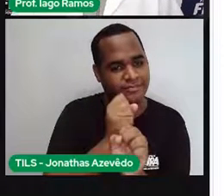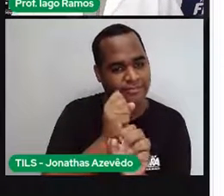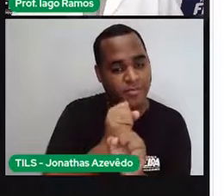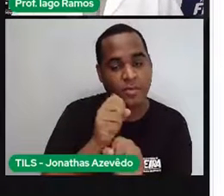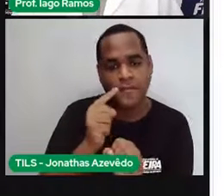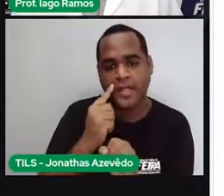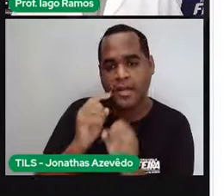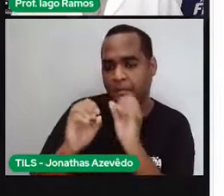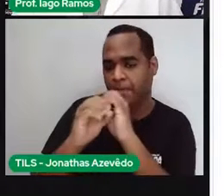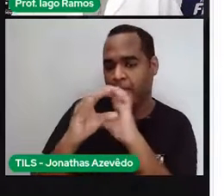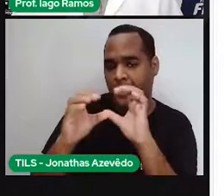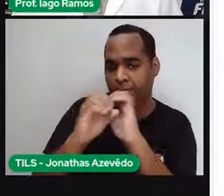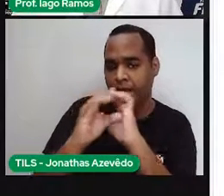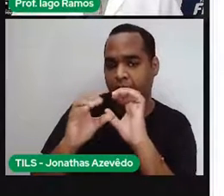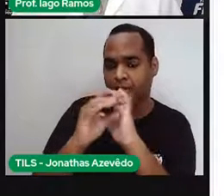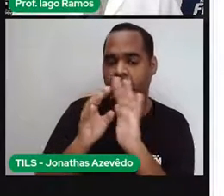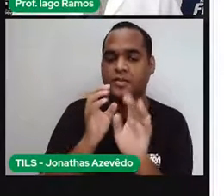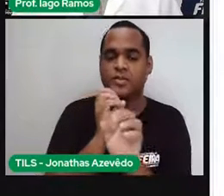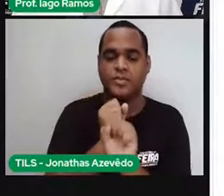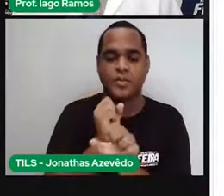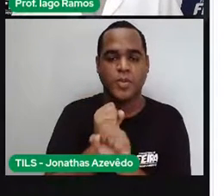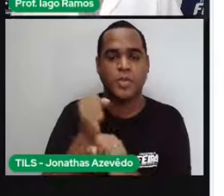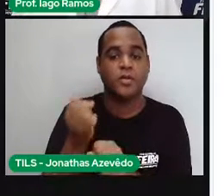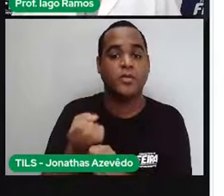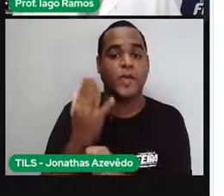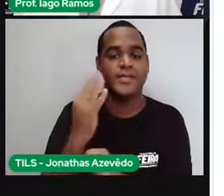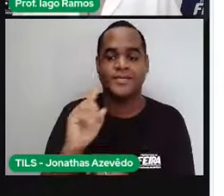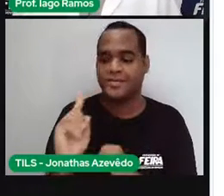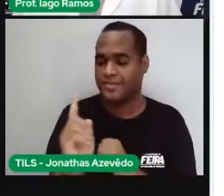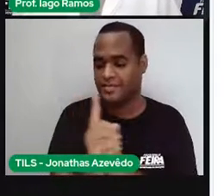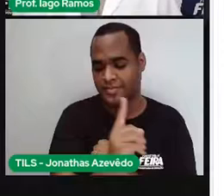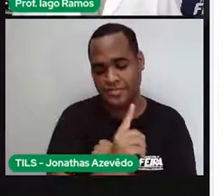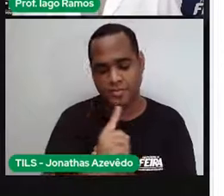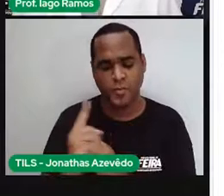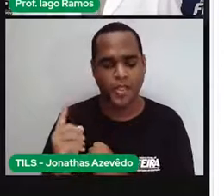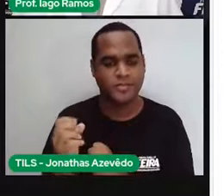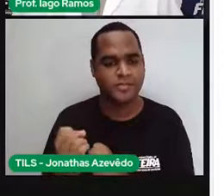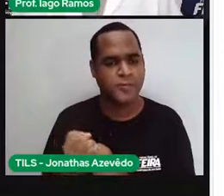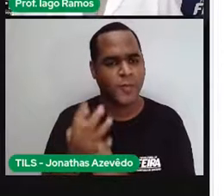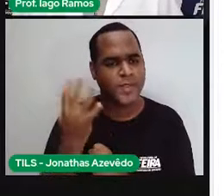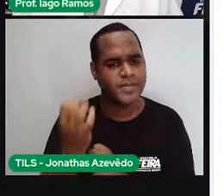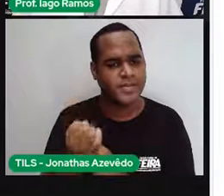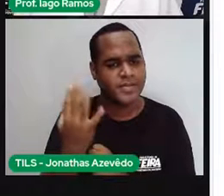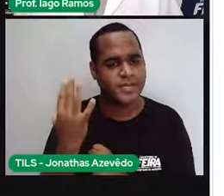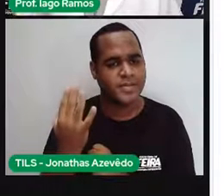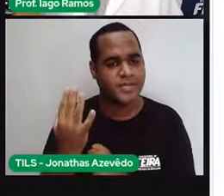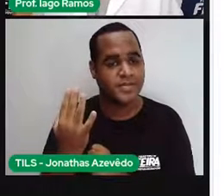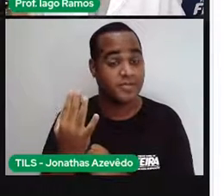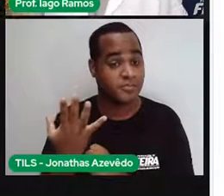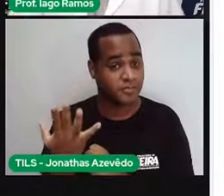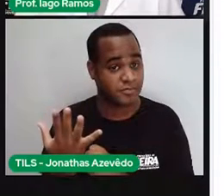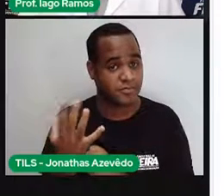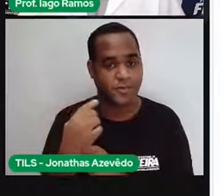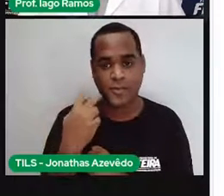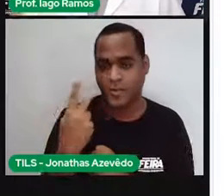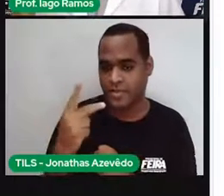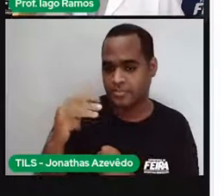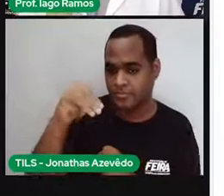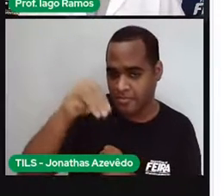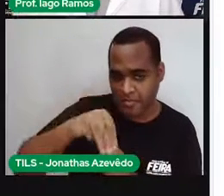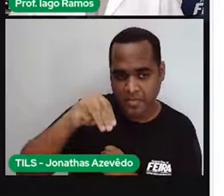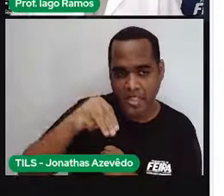descobrir isso aqui, essa quantidade de voltas que você terá dado, né? Aliás, a quantidade de metros